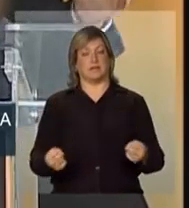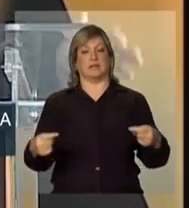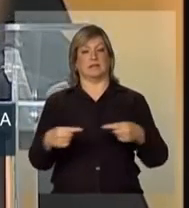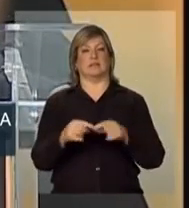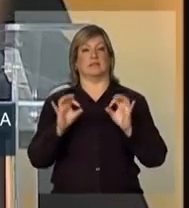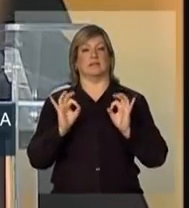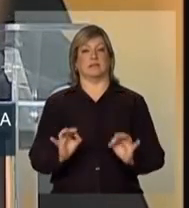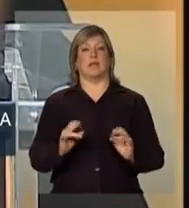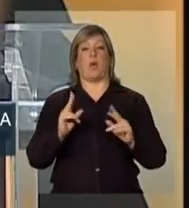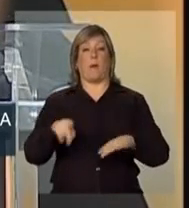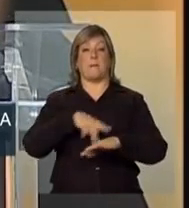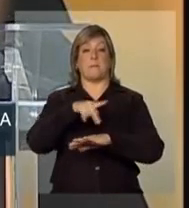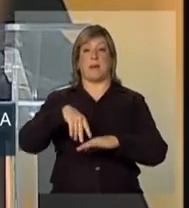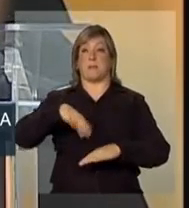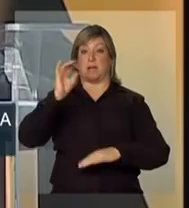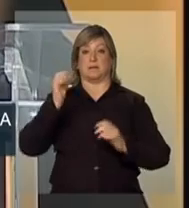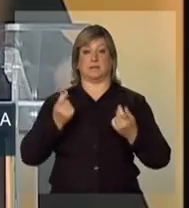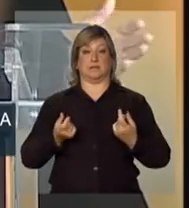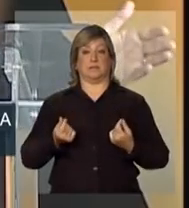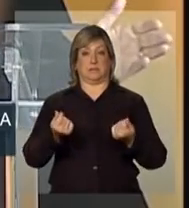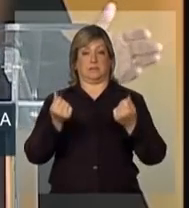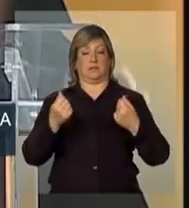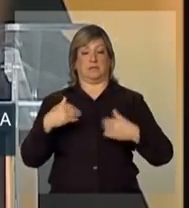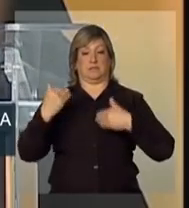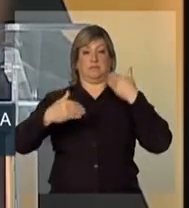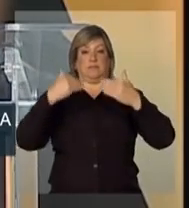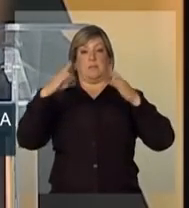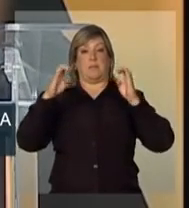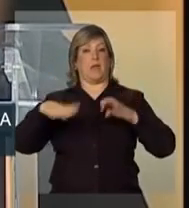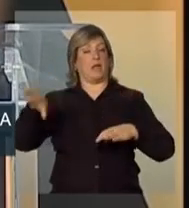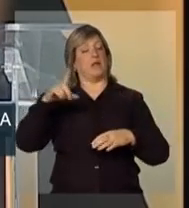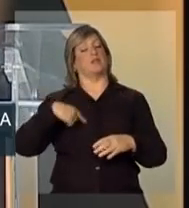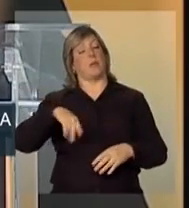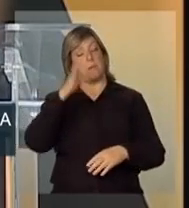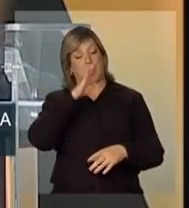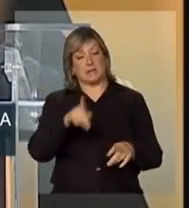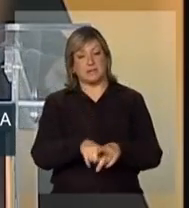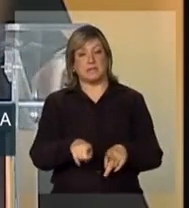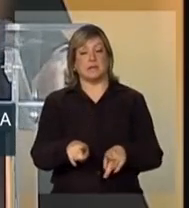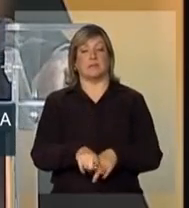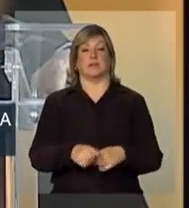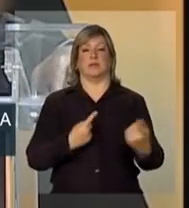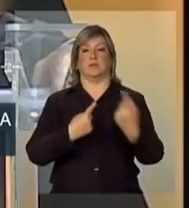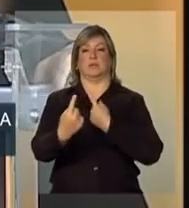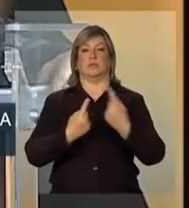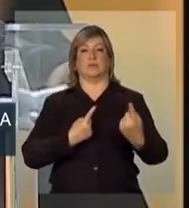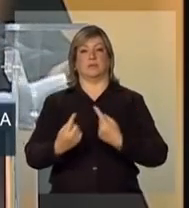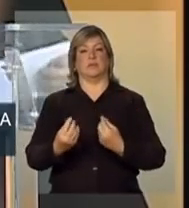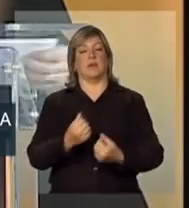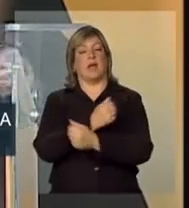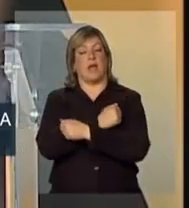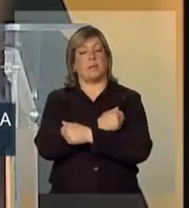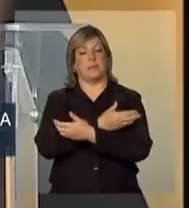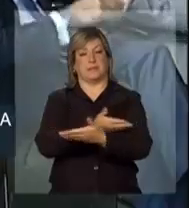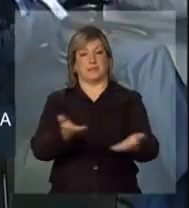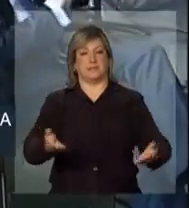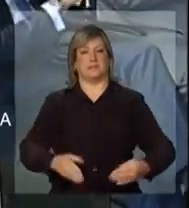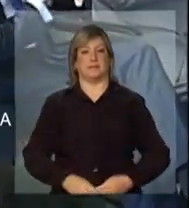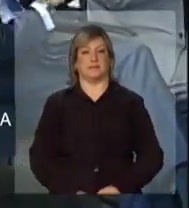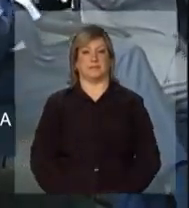padrão que ocorre nos países mais desenvolvidos e mais bem estruturados em relação a transporte e trânsito. Um grande abraço para todos.